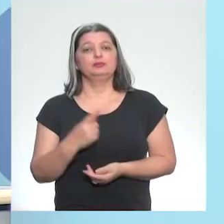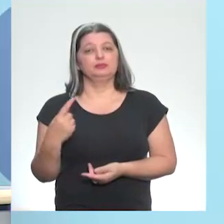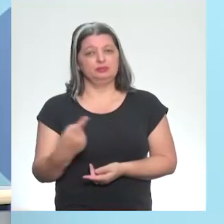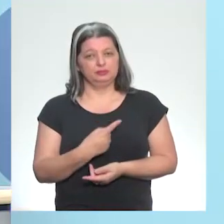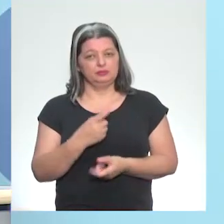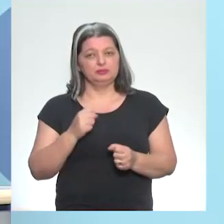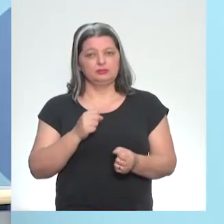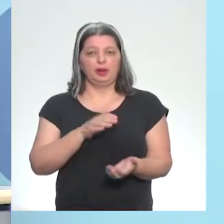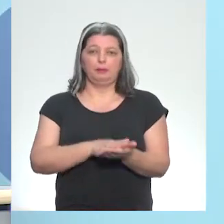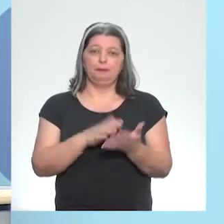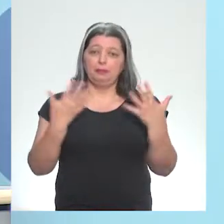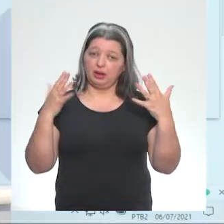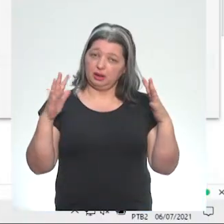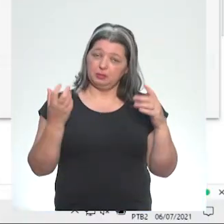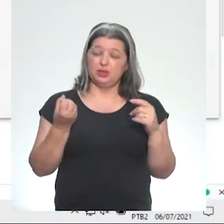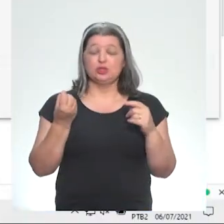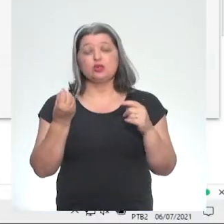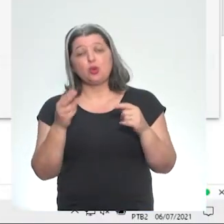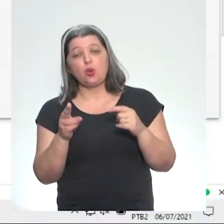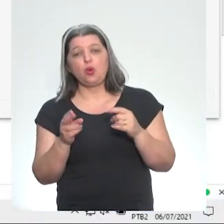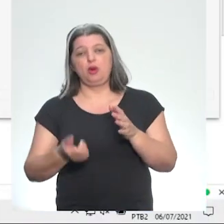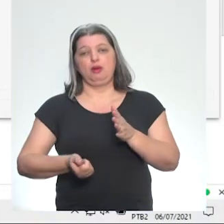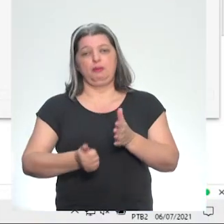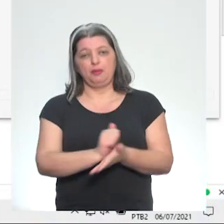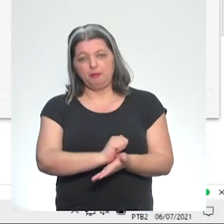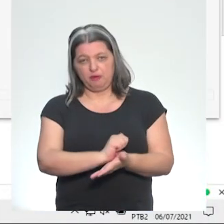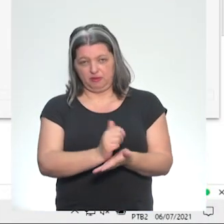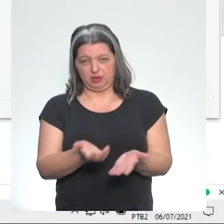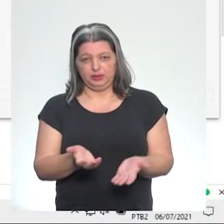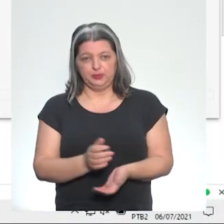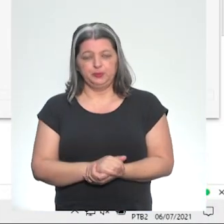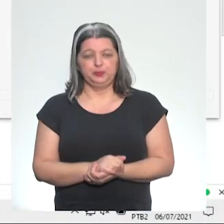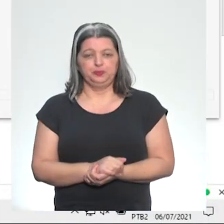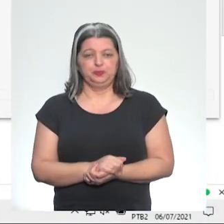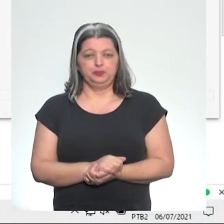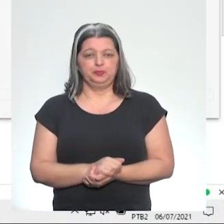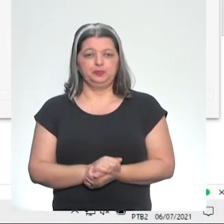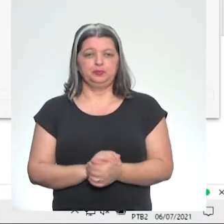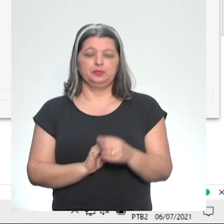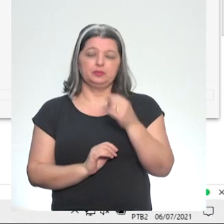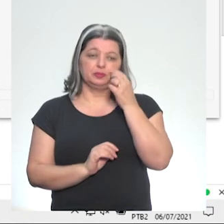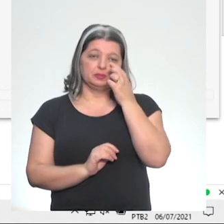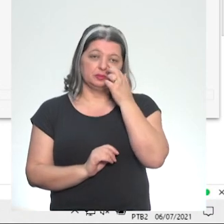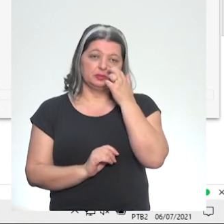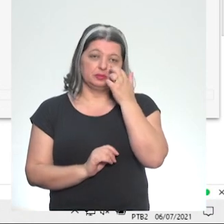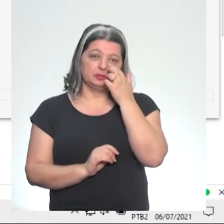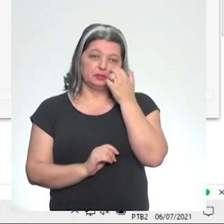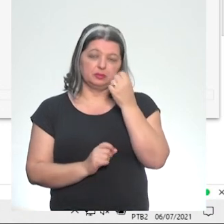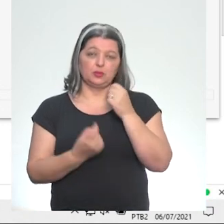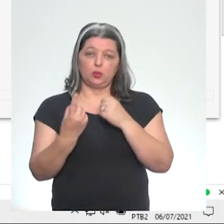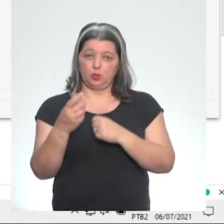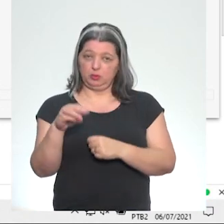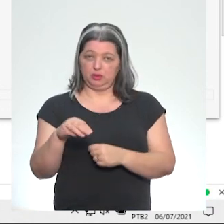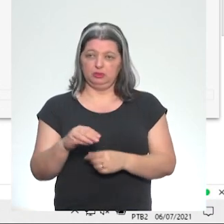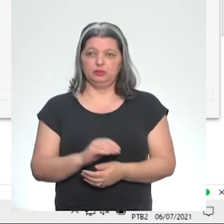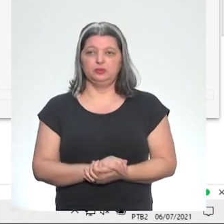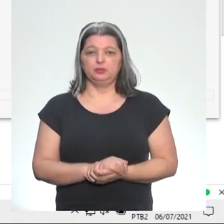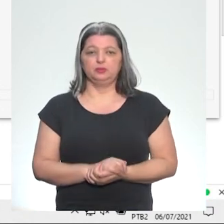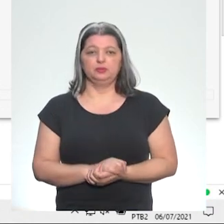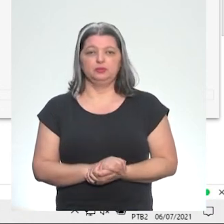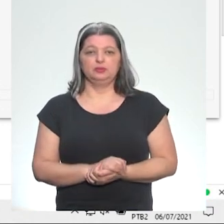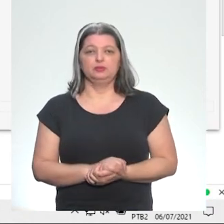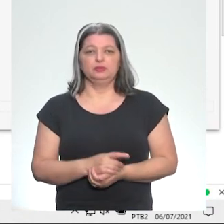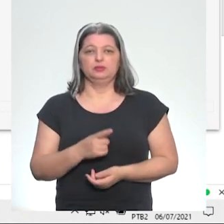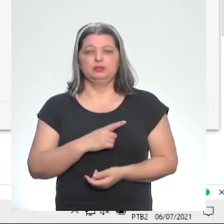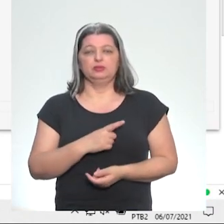parabéns, ou você foi reprovado, ou sei lá, você está... Vamos ser mais legal, você está de rec. Um minuto, tá? Ah, sim, você